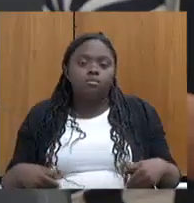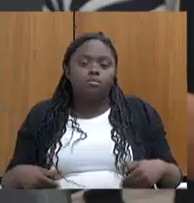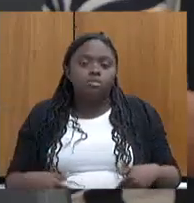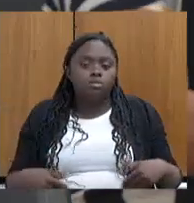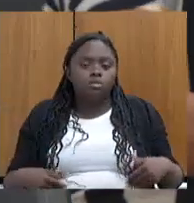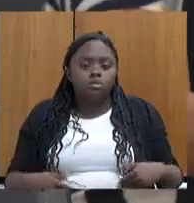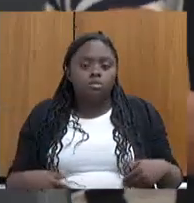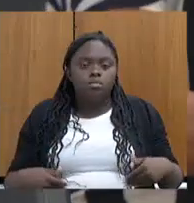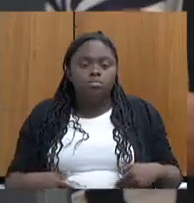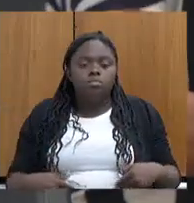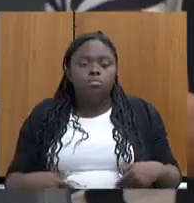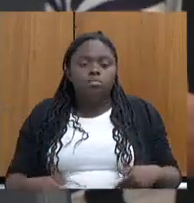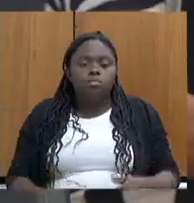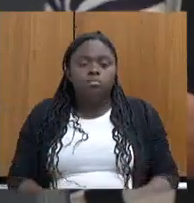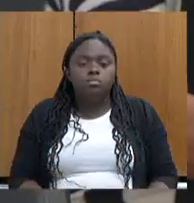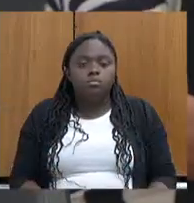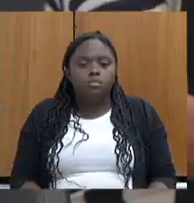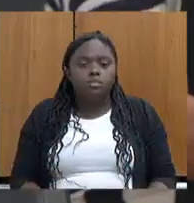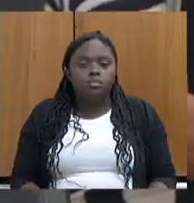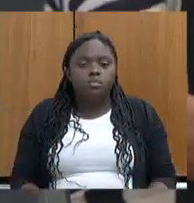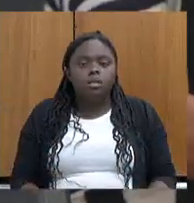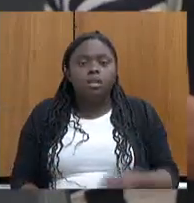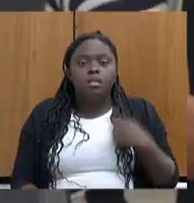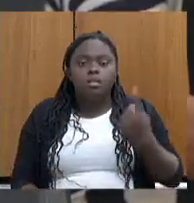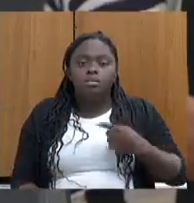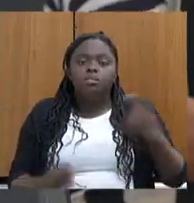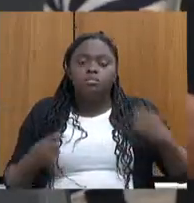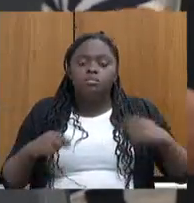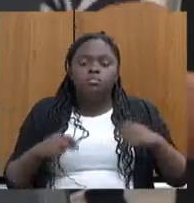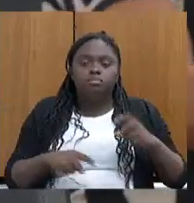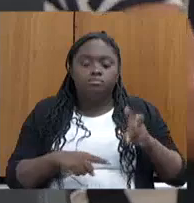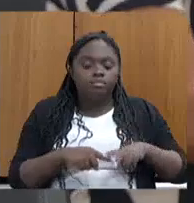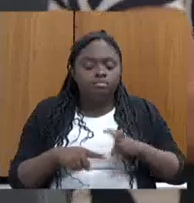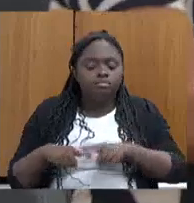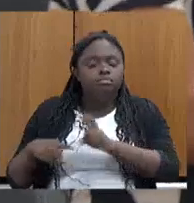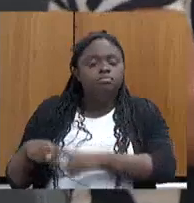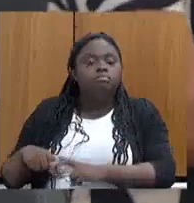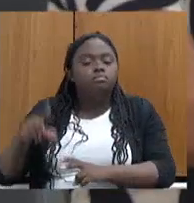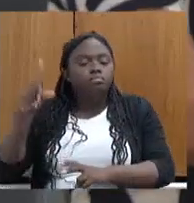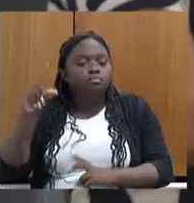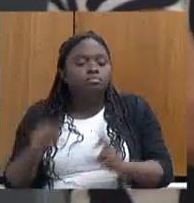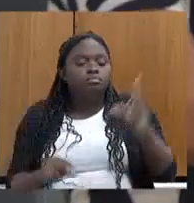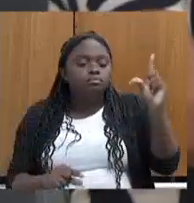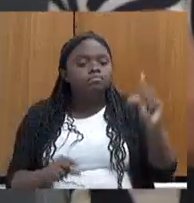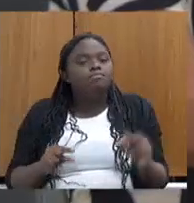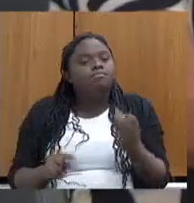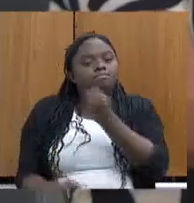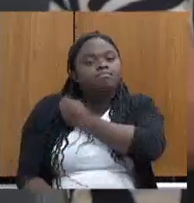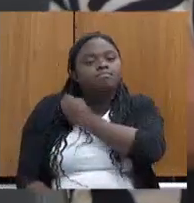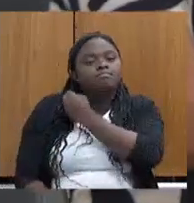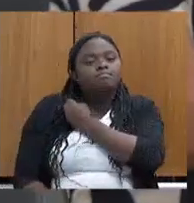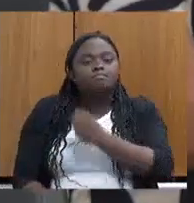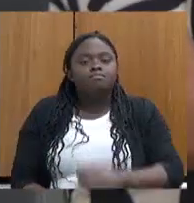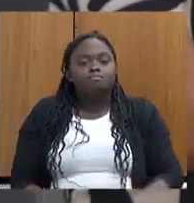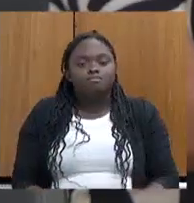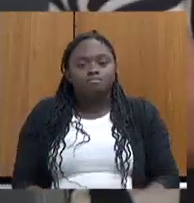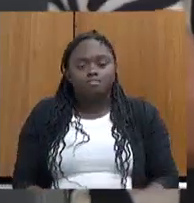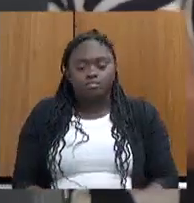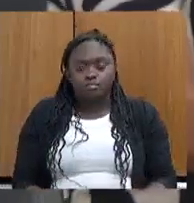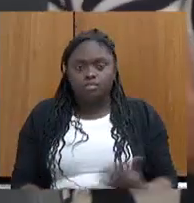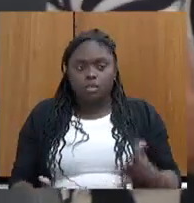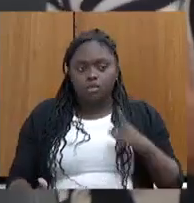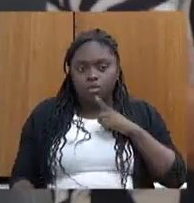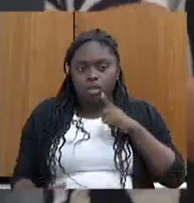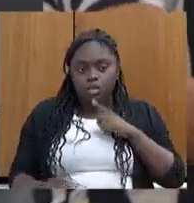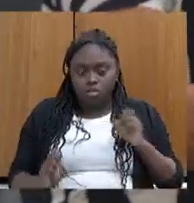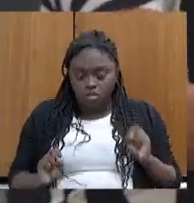Nós precisamos sentar para reduzir esses números. Esse esforço, embora